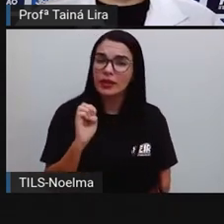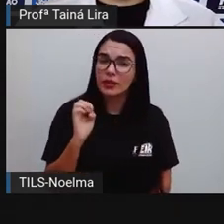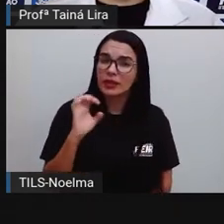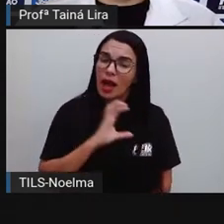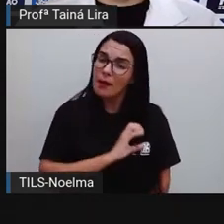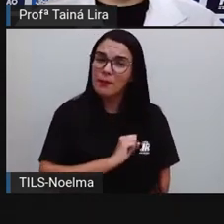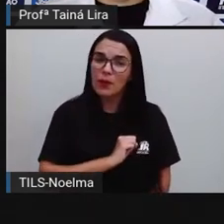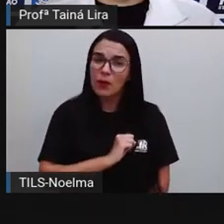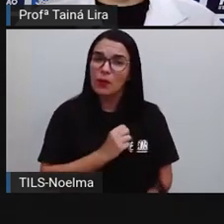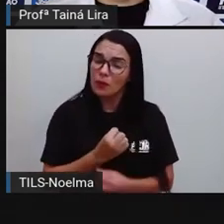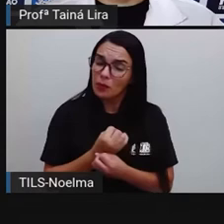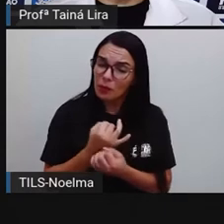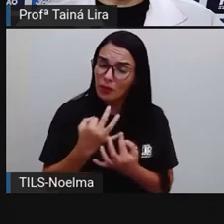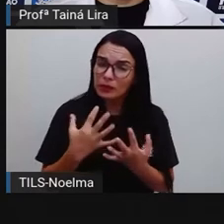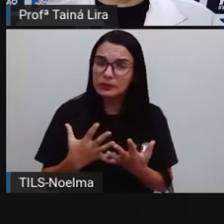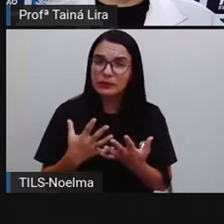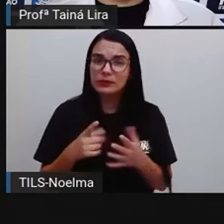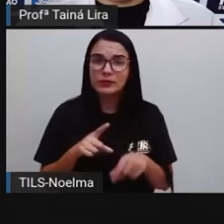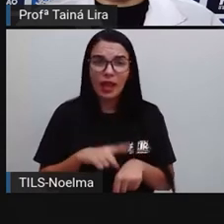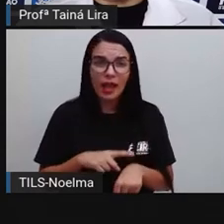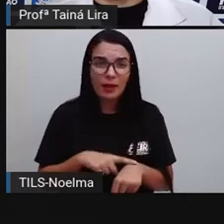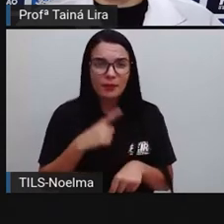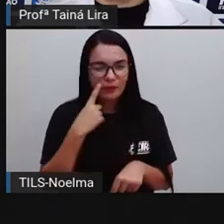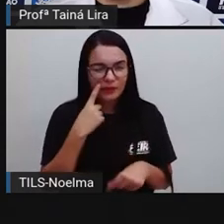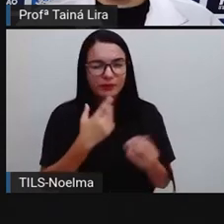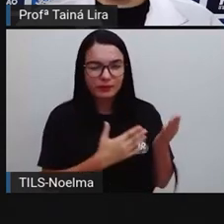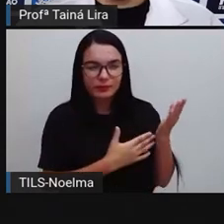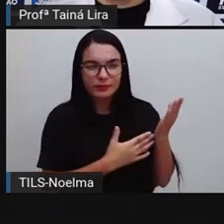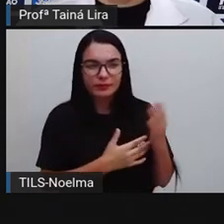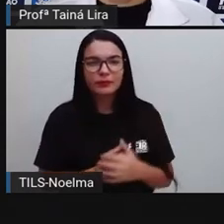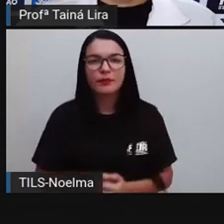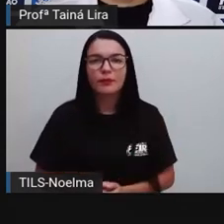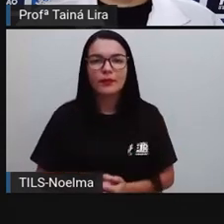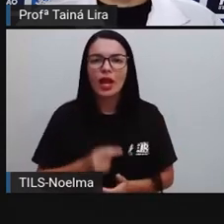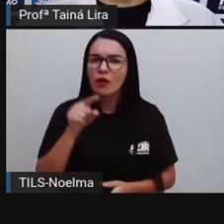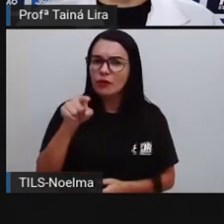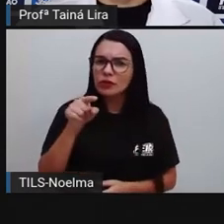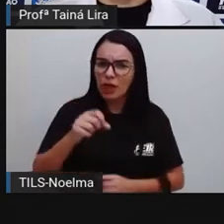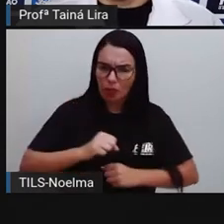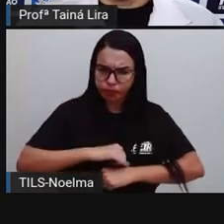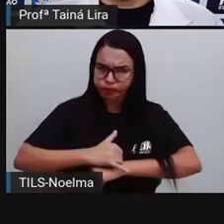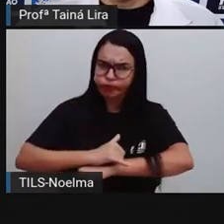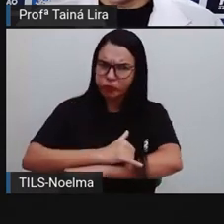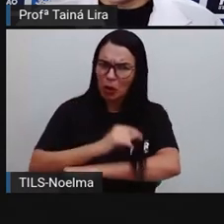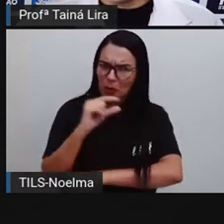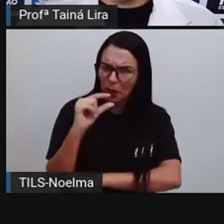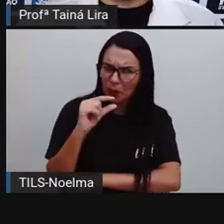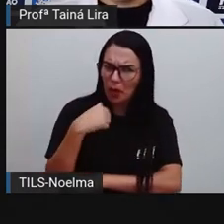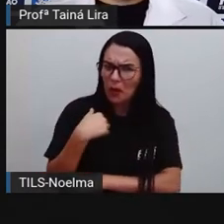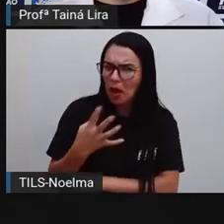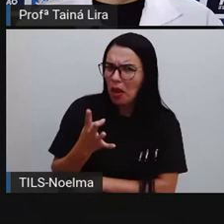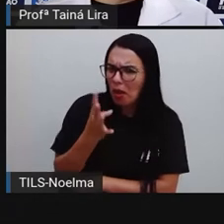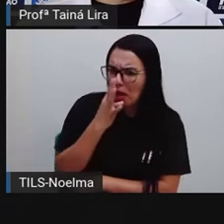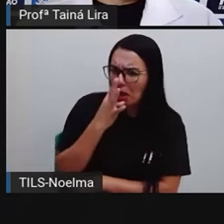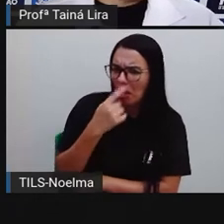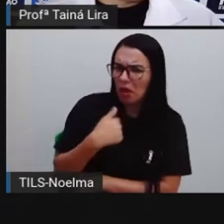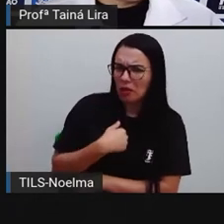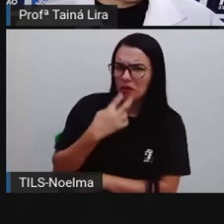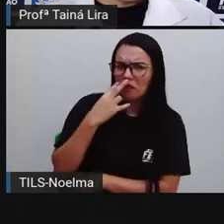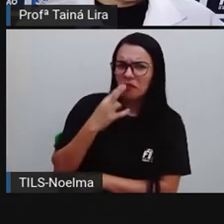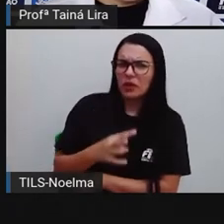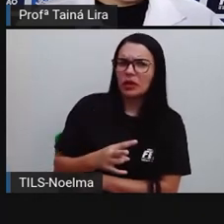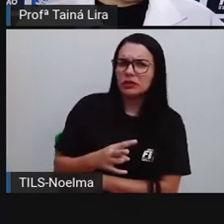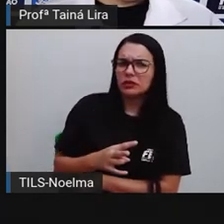observem, balões de fala. Você engordou um pouco ou é impressão minha?